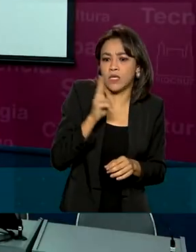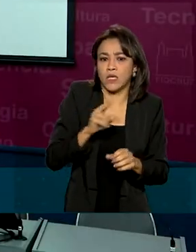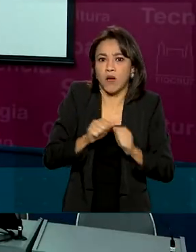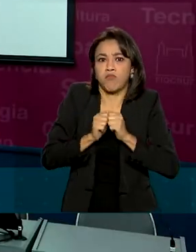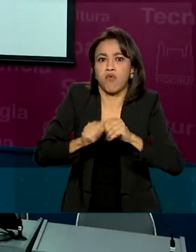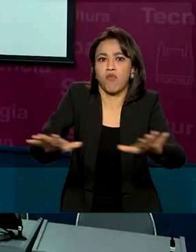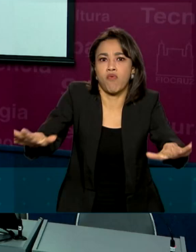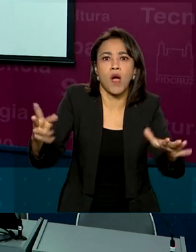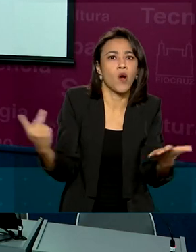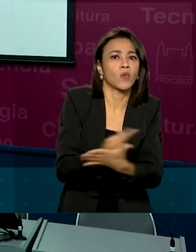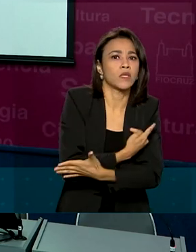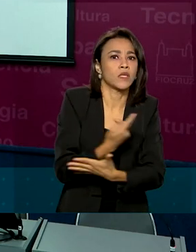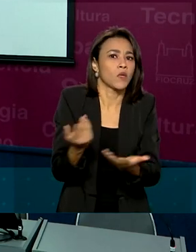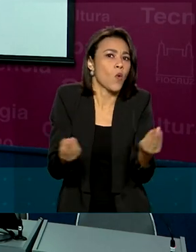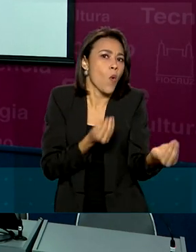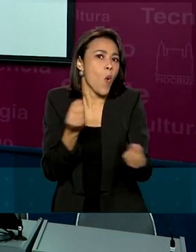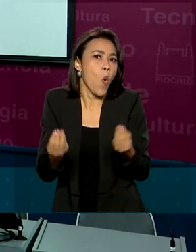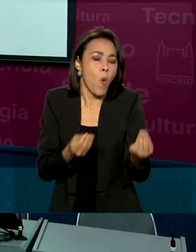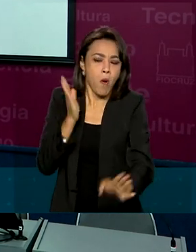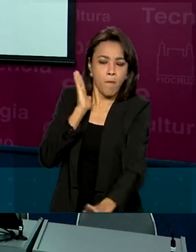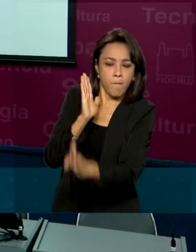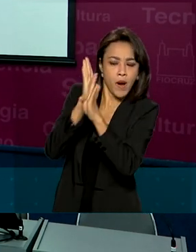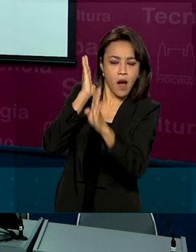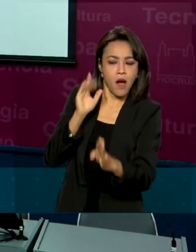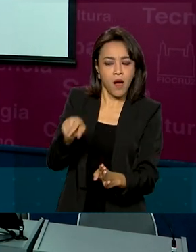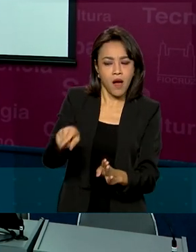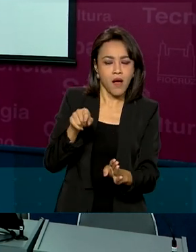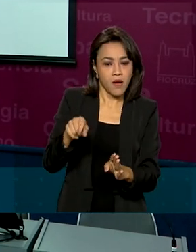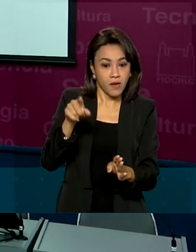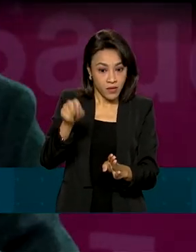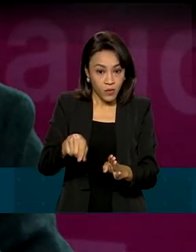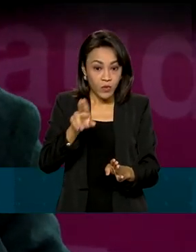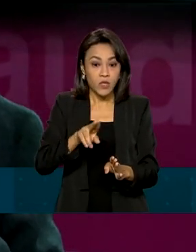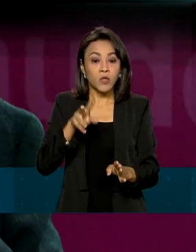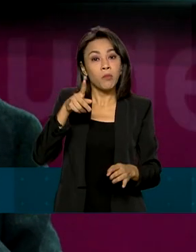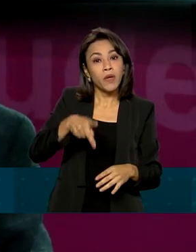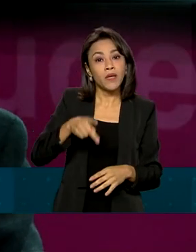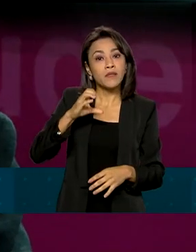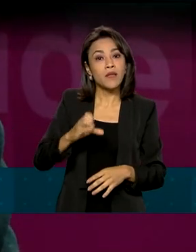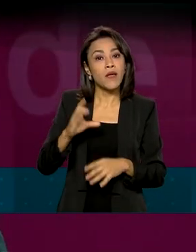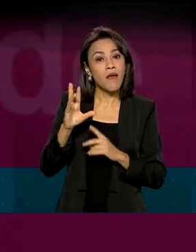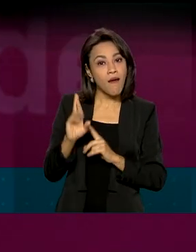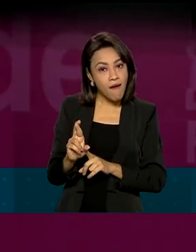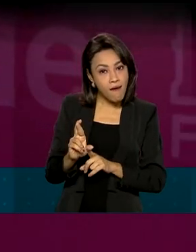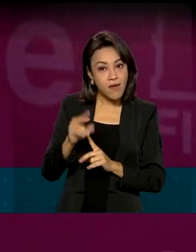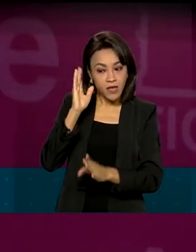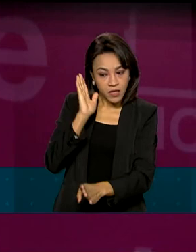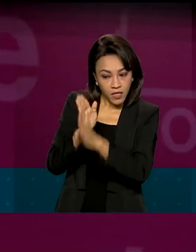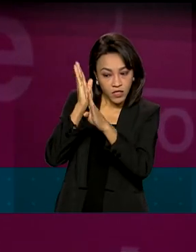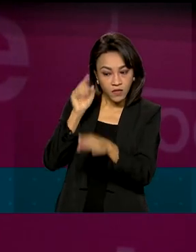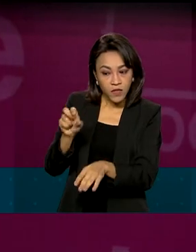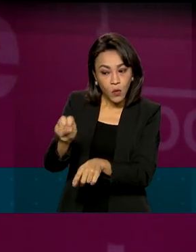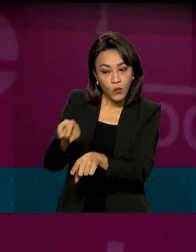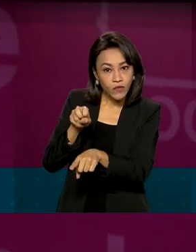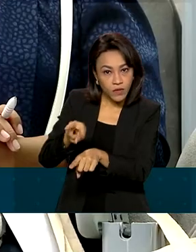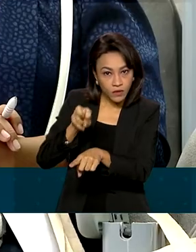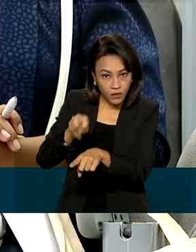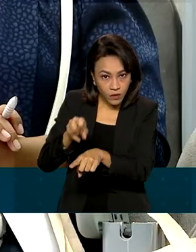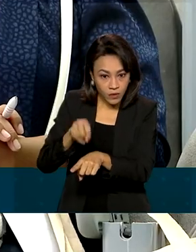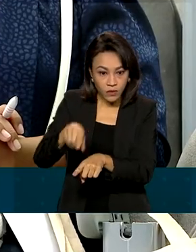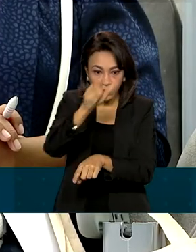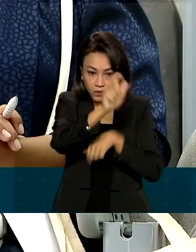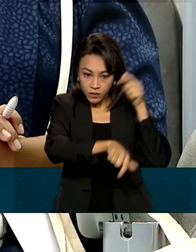e treinam como realizar o diagnóstico molecular pelo método PCR, que identifica o material genético do vírus. Os